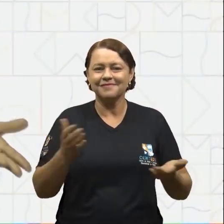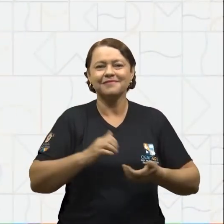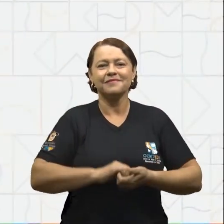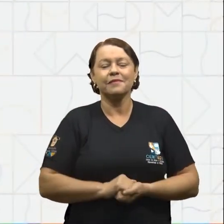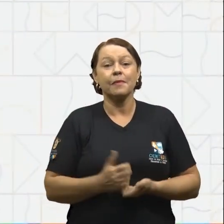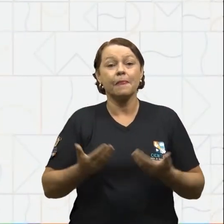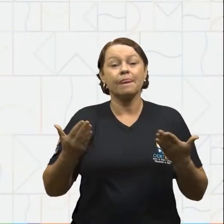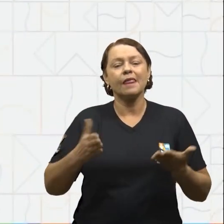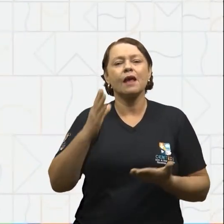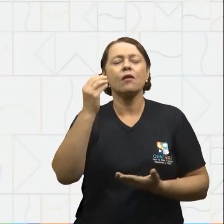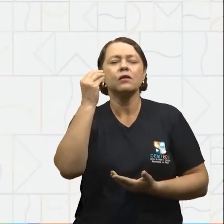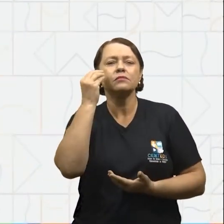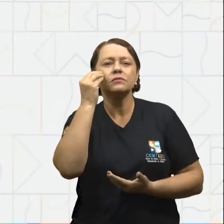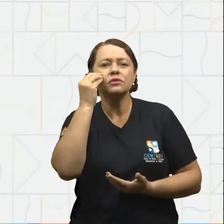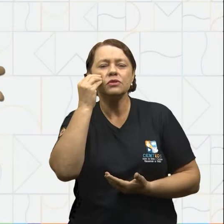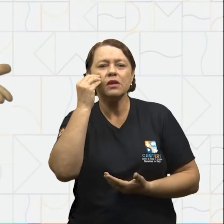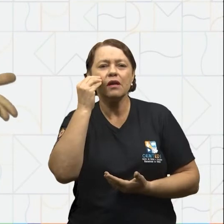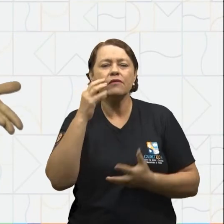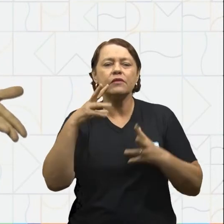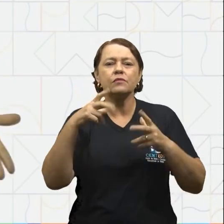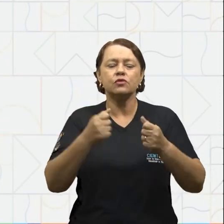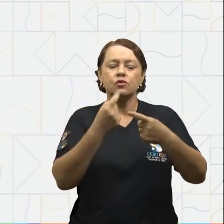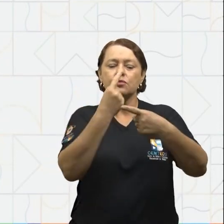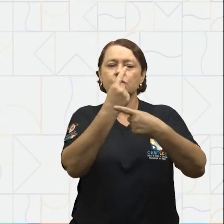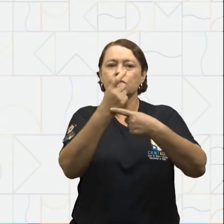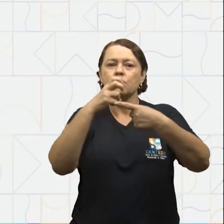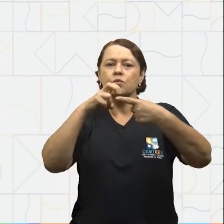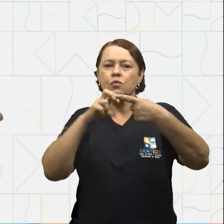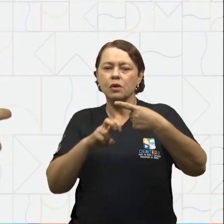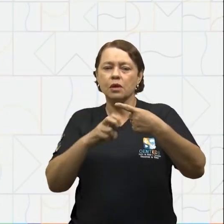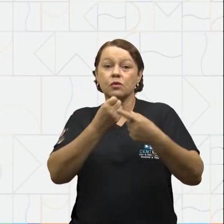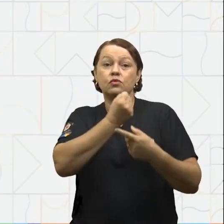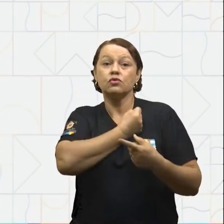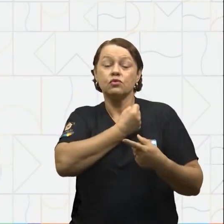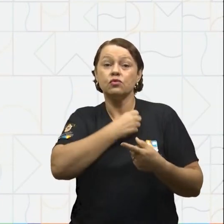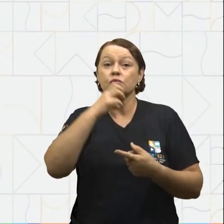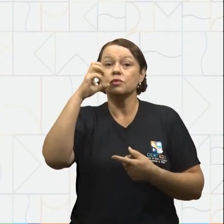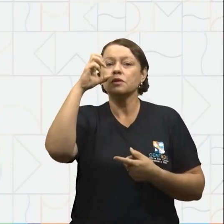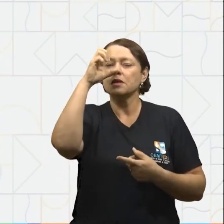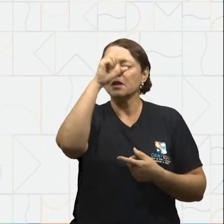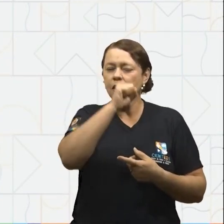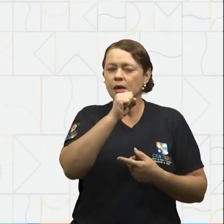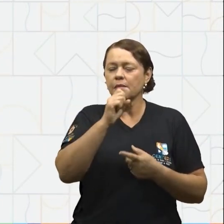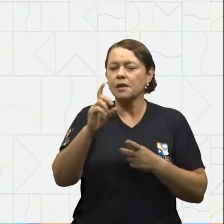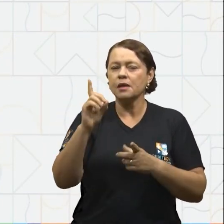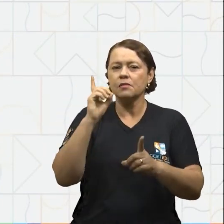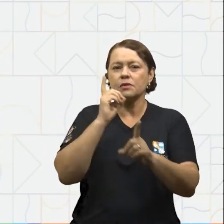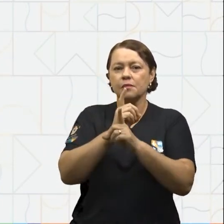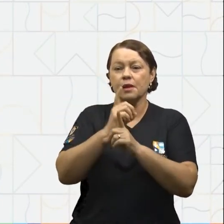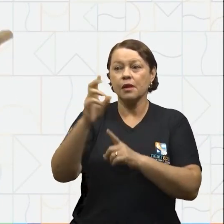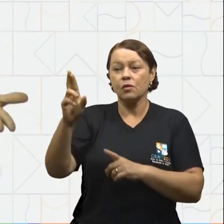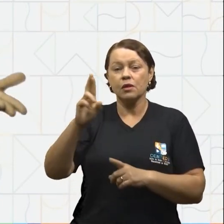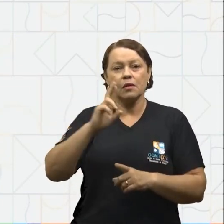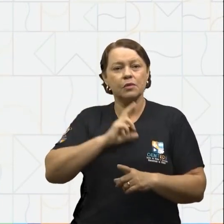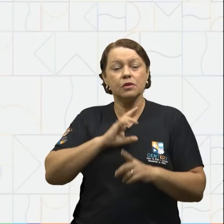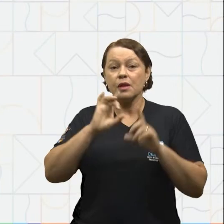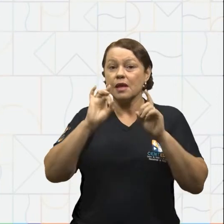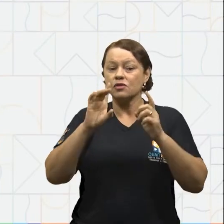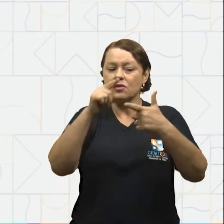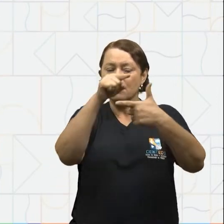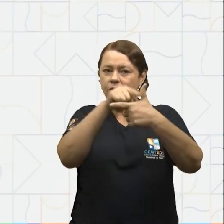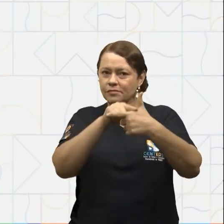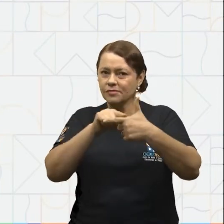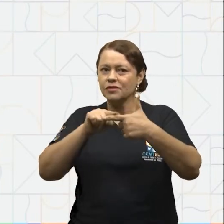Agora que já vimos sobre a quinta parte de um número e aprendemos que para acharmos o resultado, basta